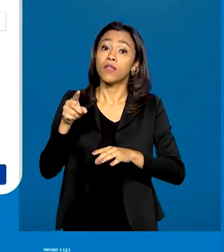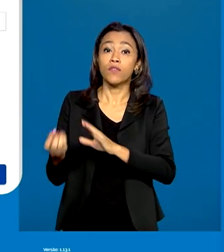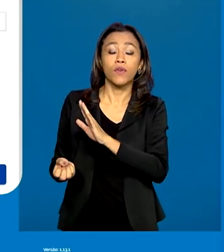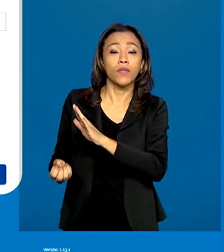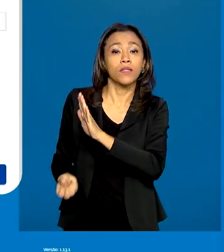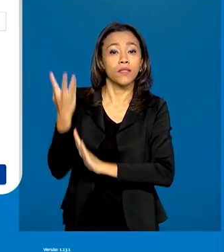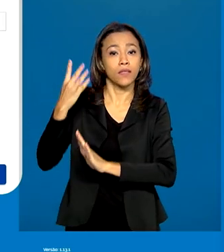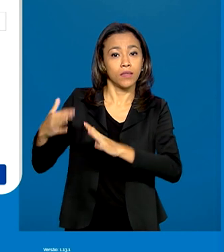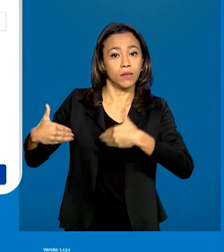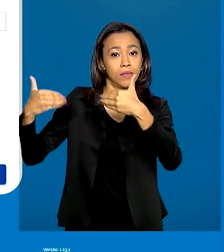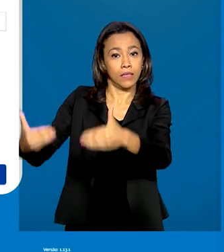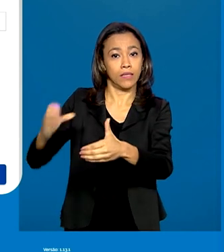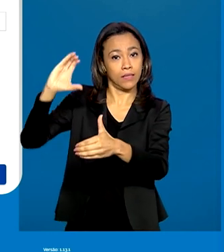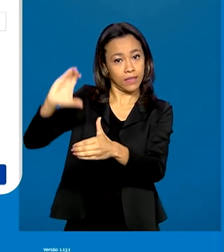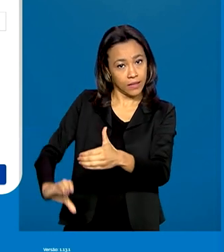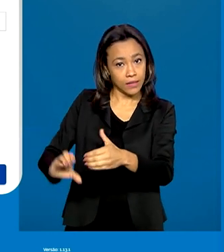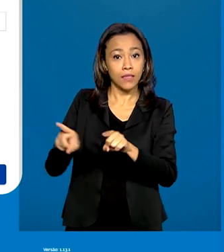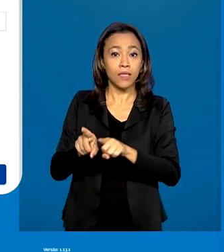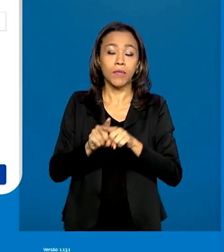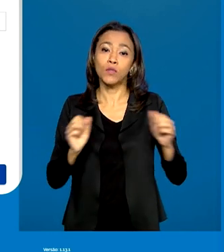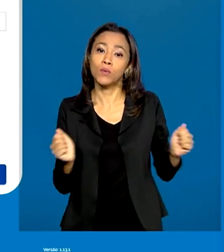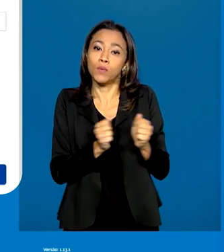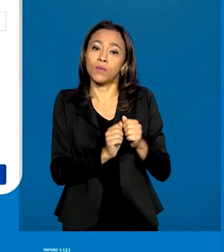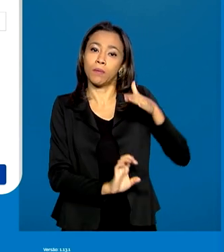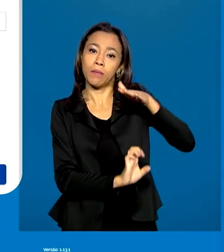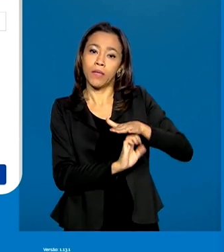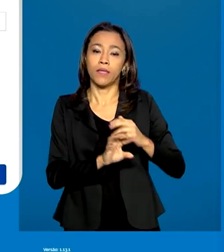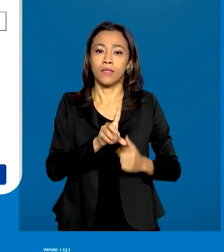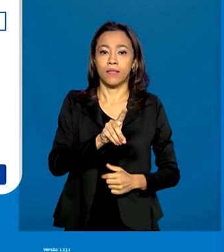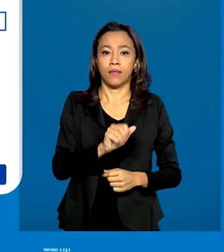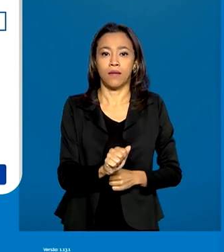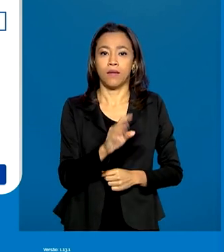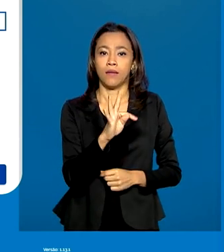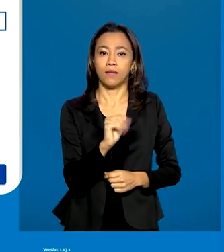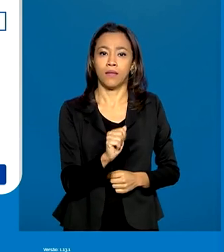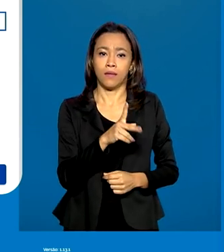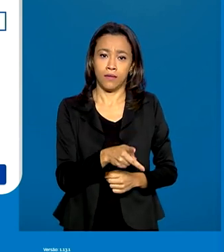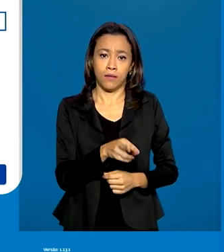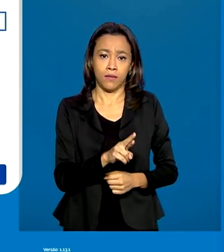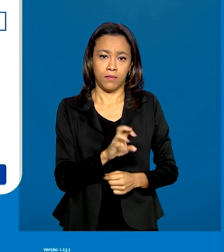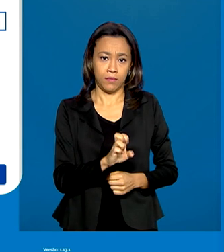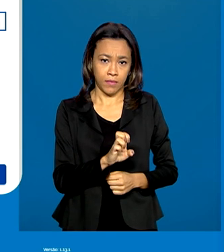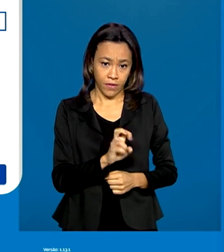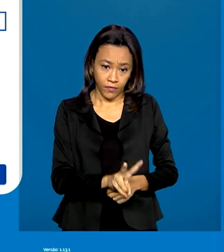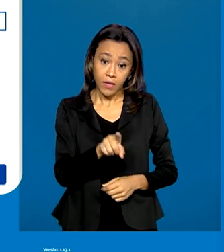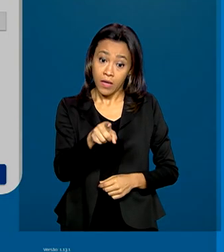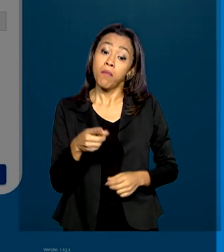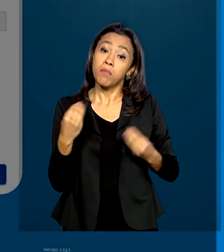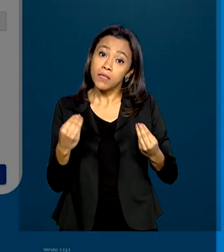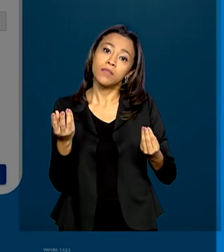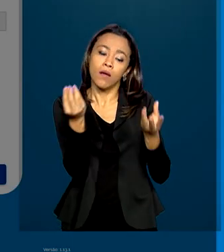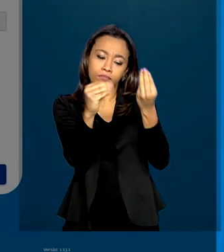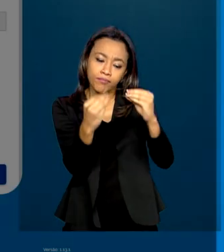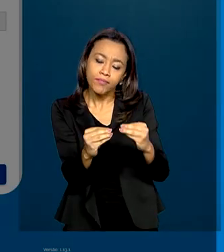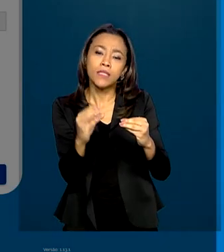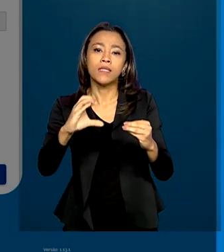pelo Ministério da Cidadania e pela Dataprev. Para fazer a consulta, é preciso preencher alguns dados, como